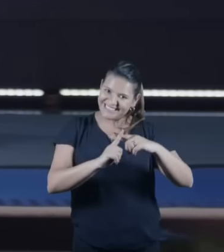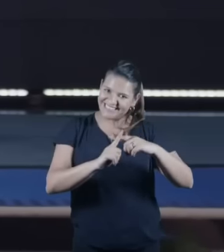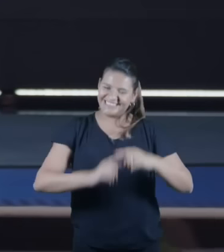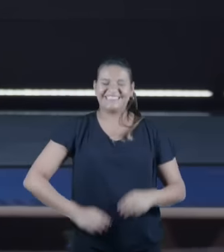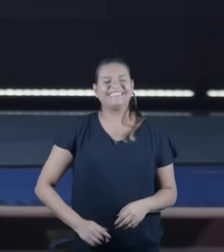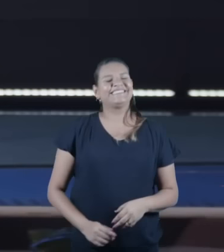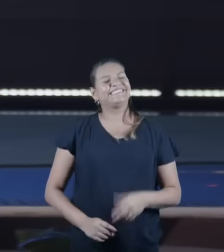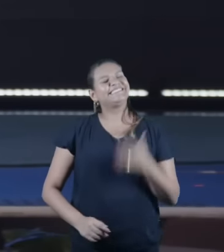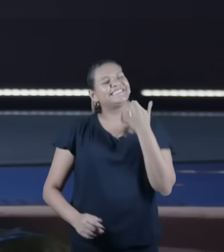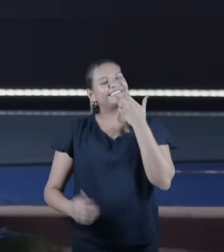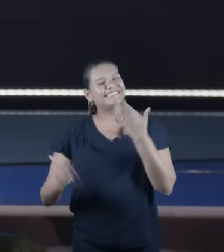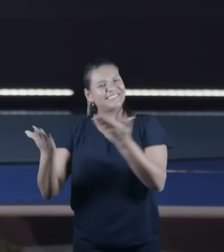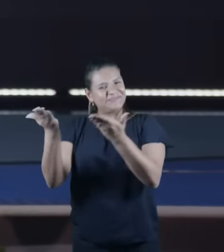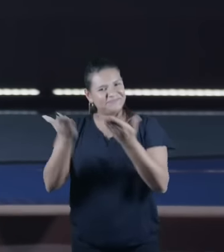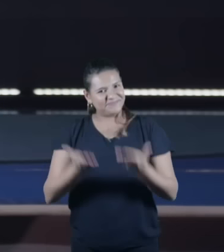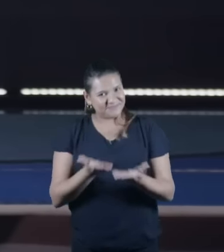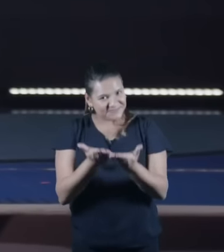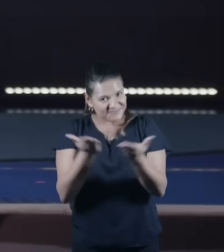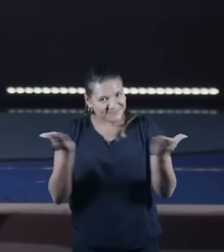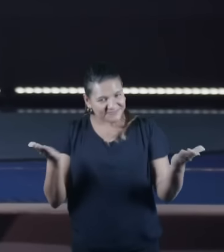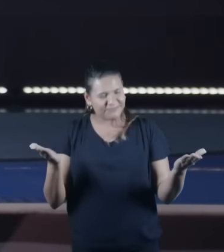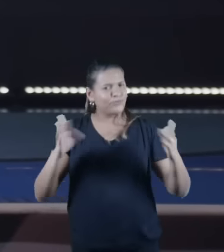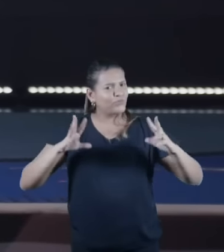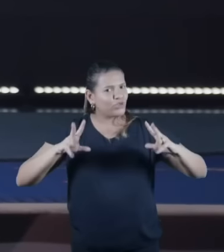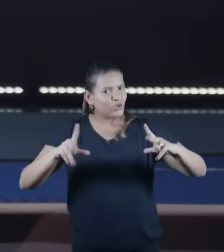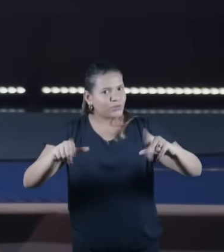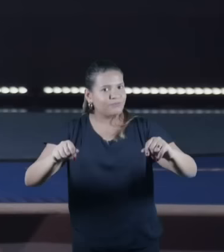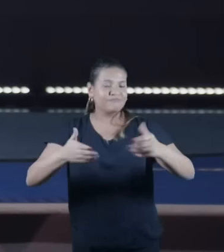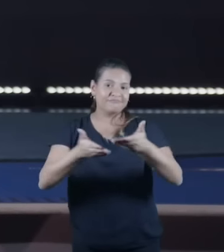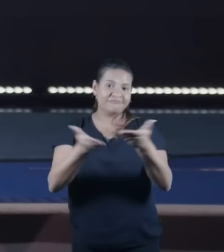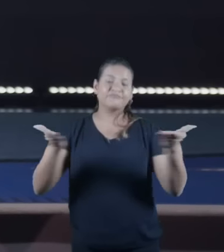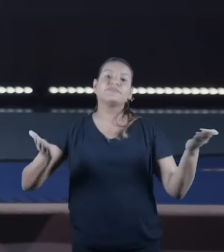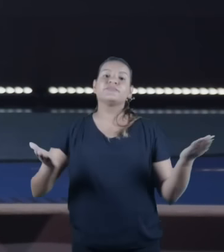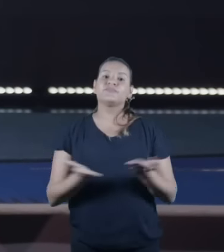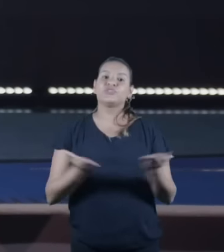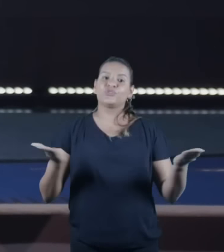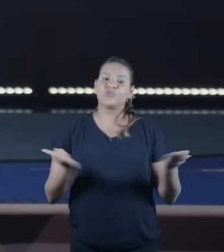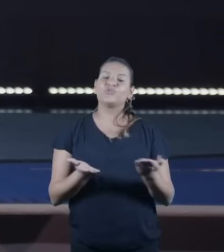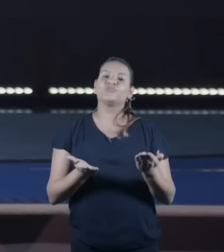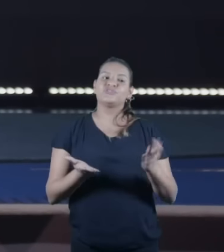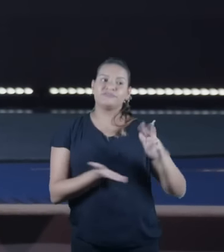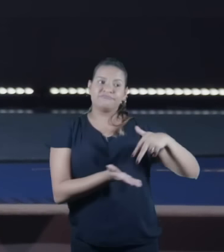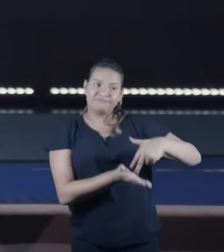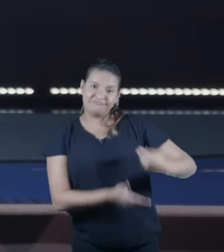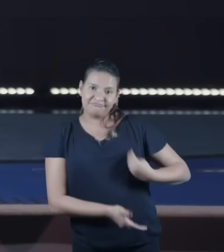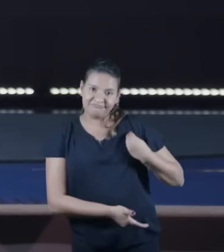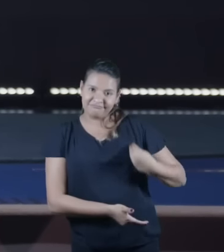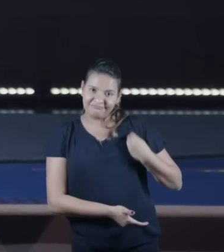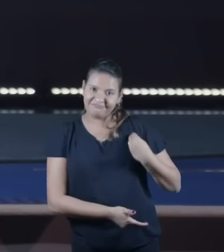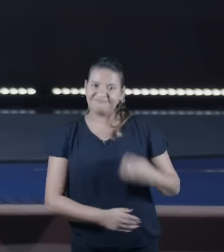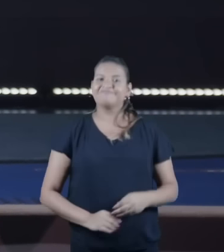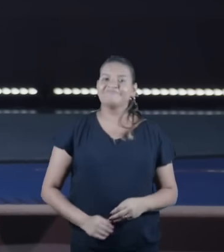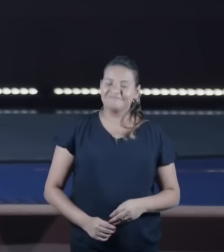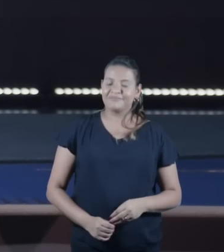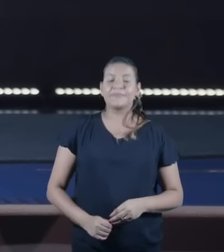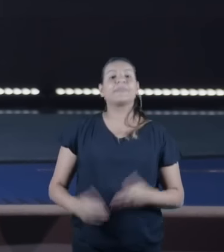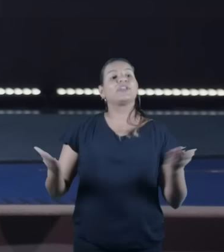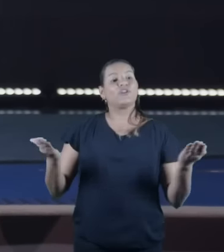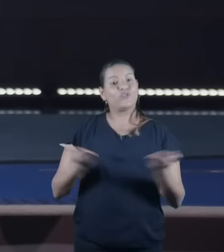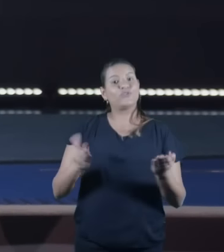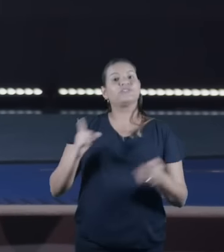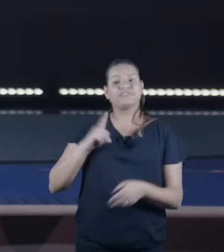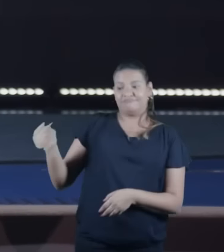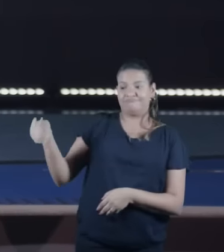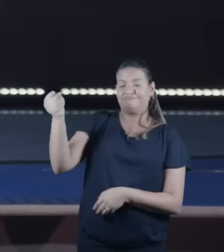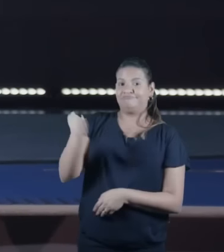Sejam bem-vindos, todos vocês que estão hoje conosco. Vocês sabem, nós estamos hoje com uma presença